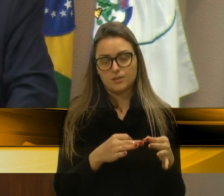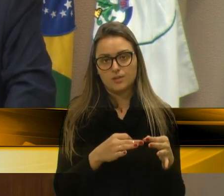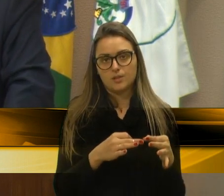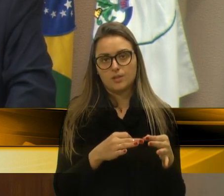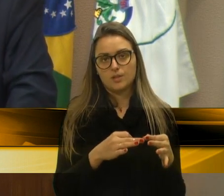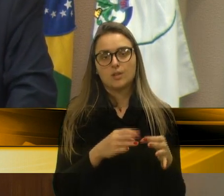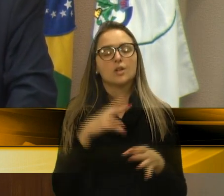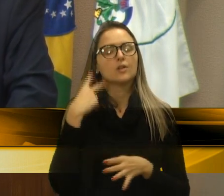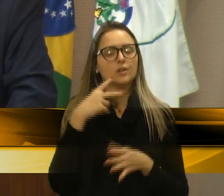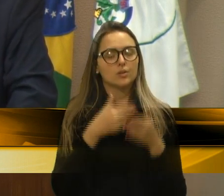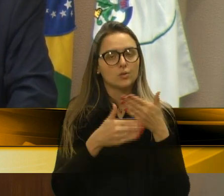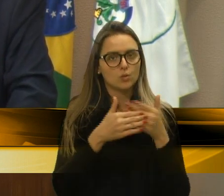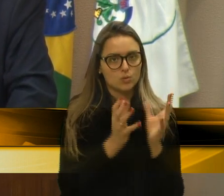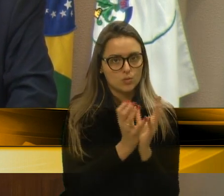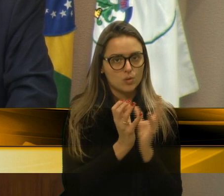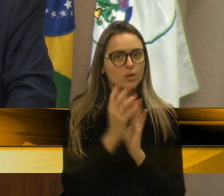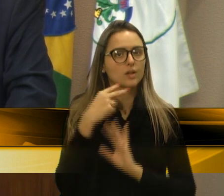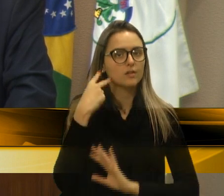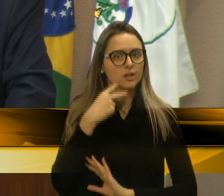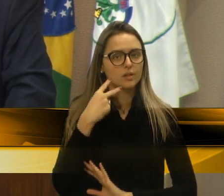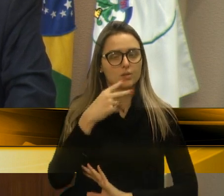colegas vereadores, Tomé e,